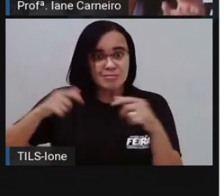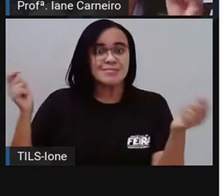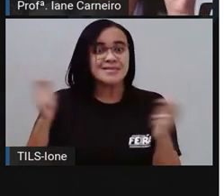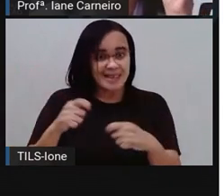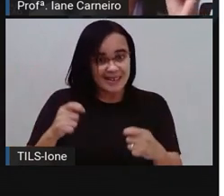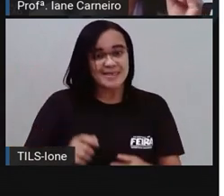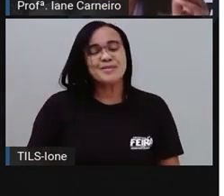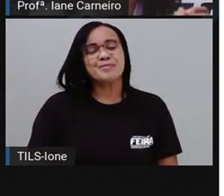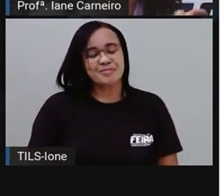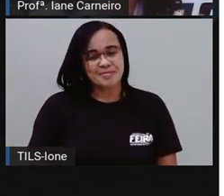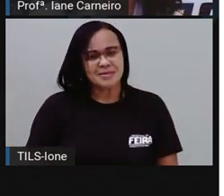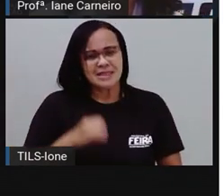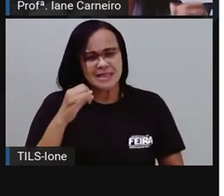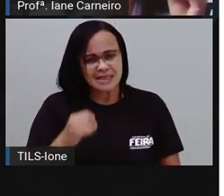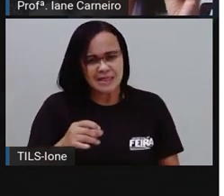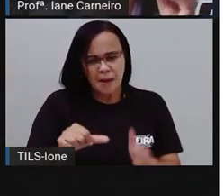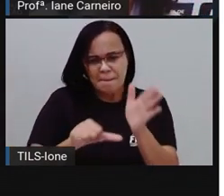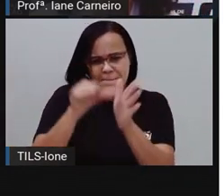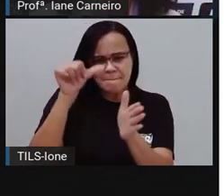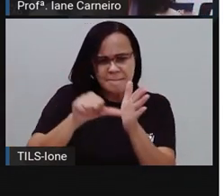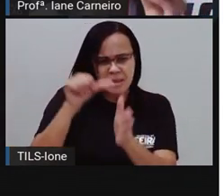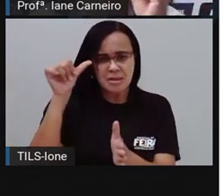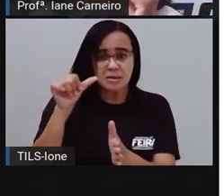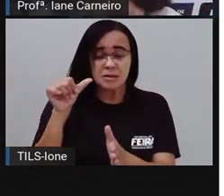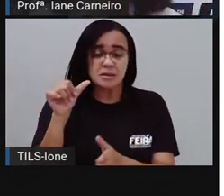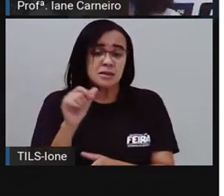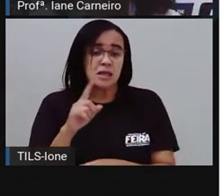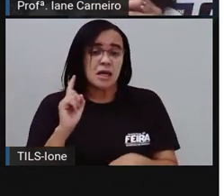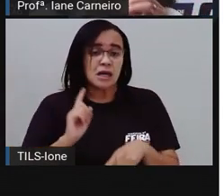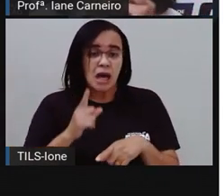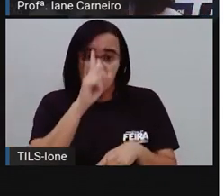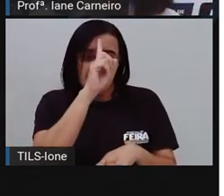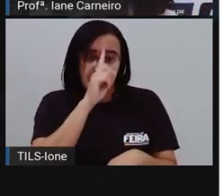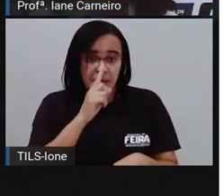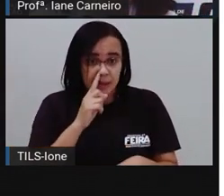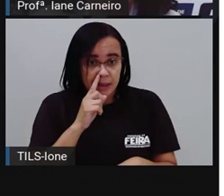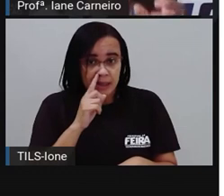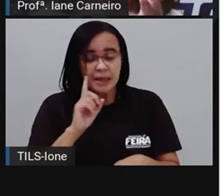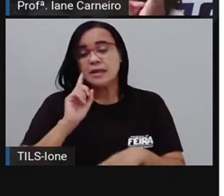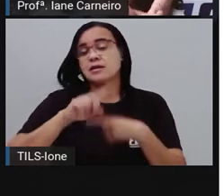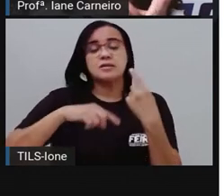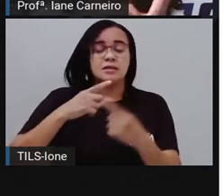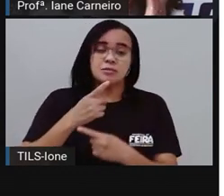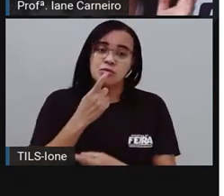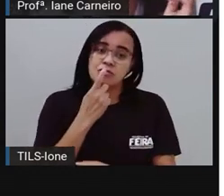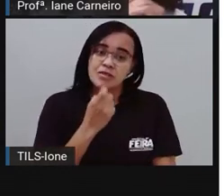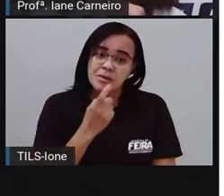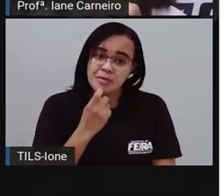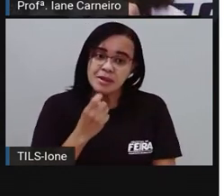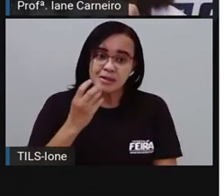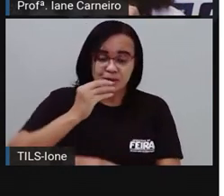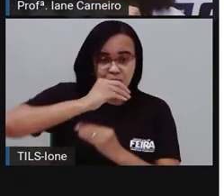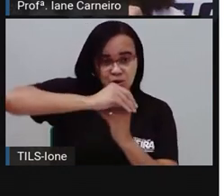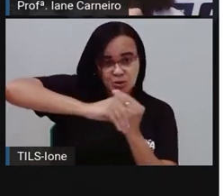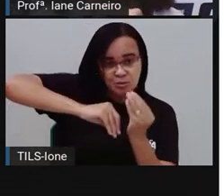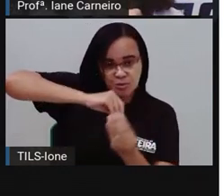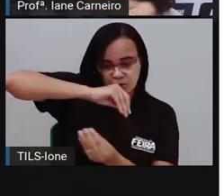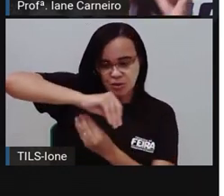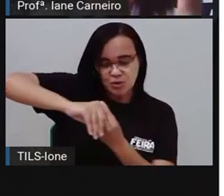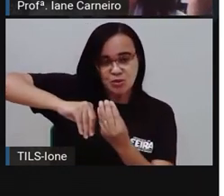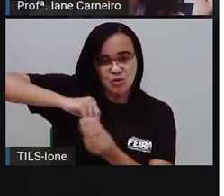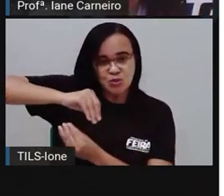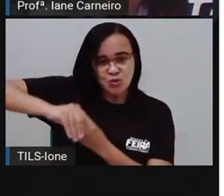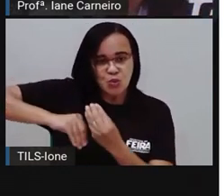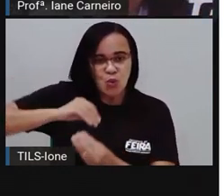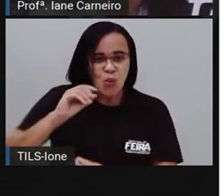pegar a cor primária, né? Amarela e vermelho, amarelo e vermelho, se a gente misturar os dois, a gente vai obter o quê?